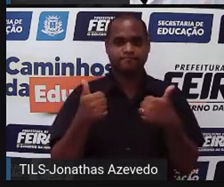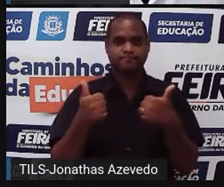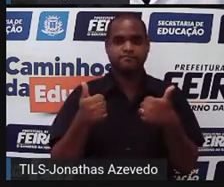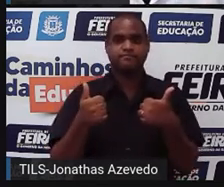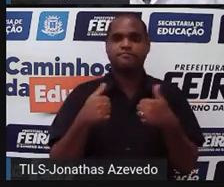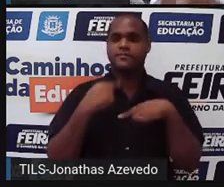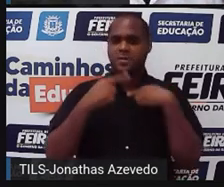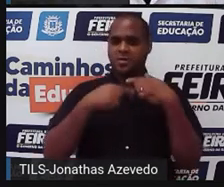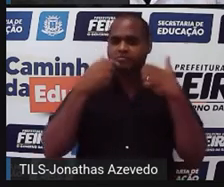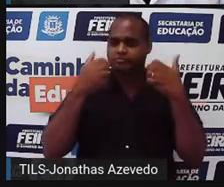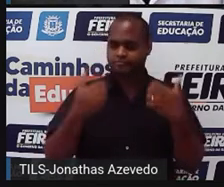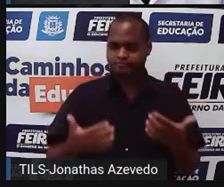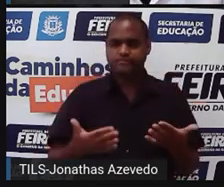Depois disso aí, né,